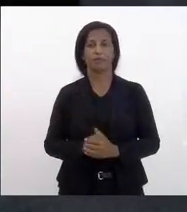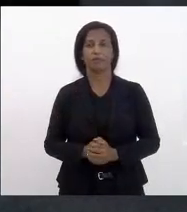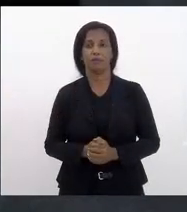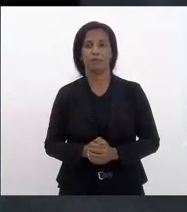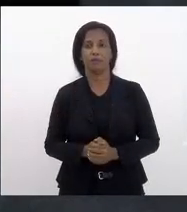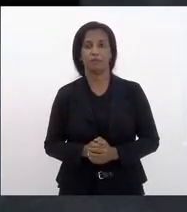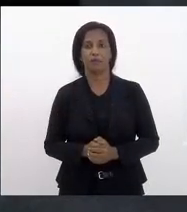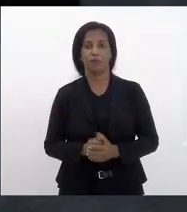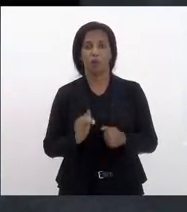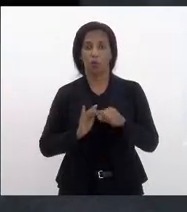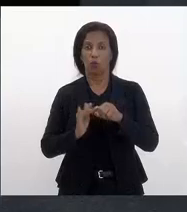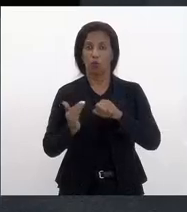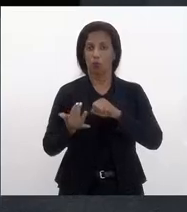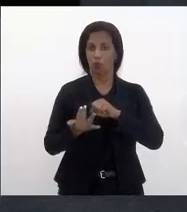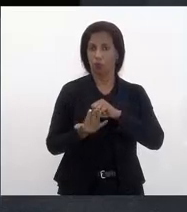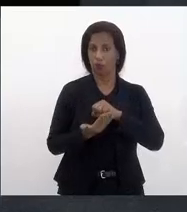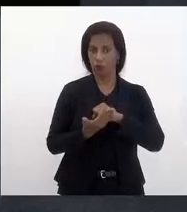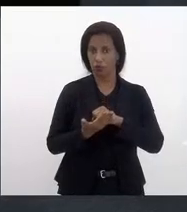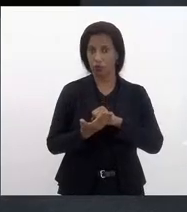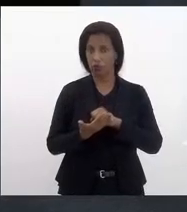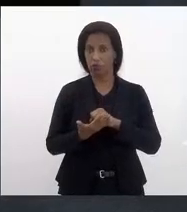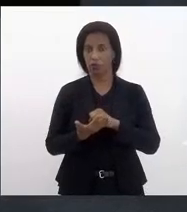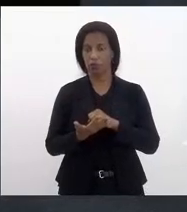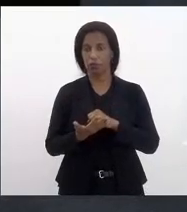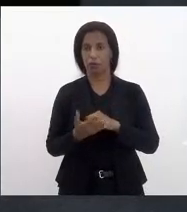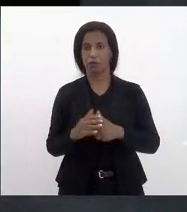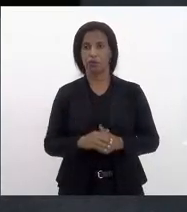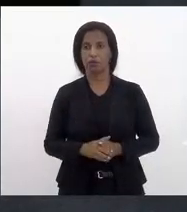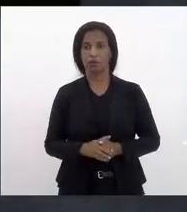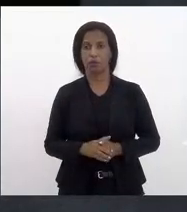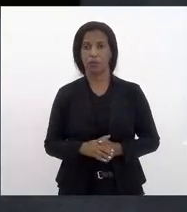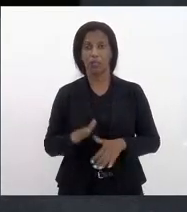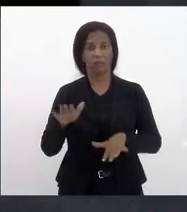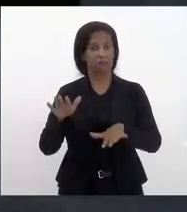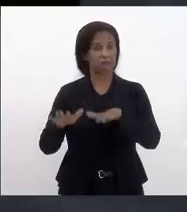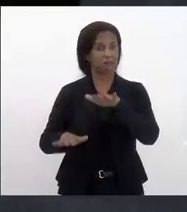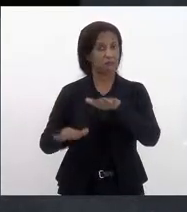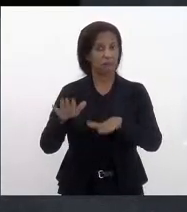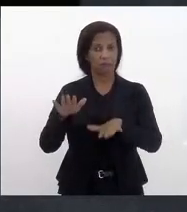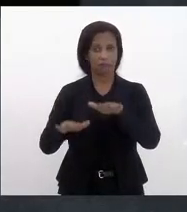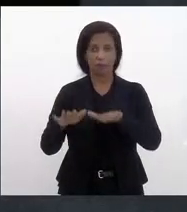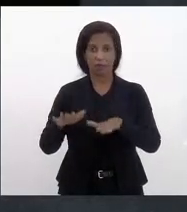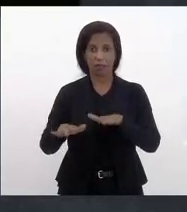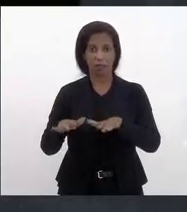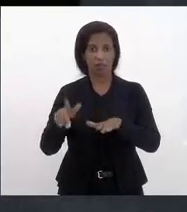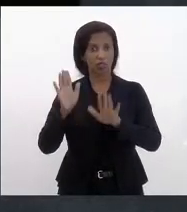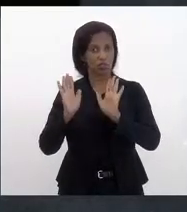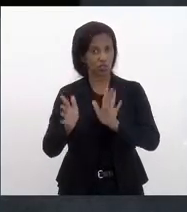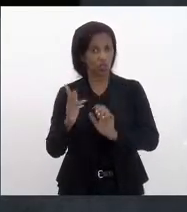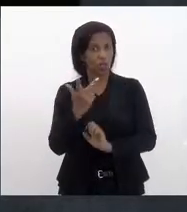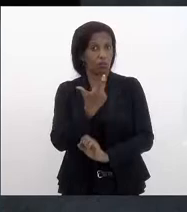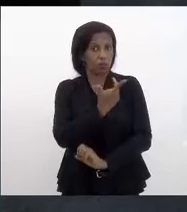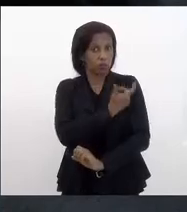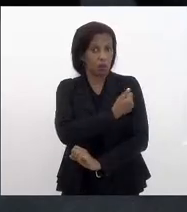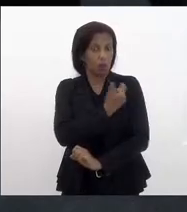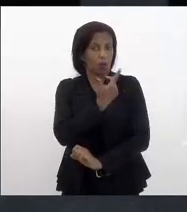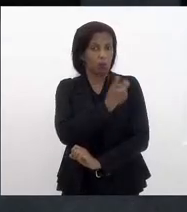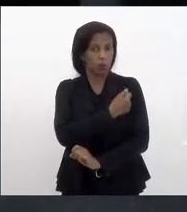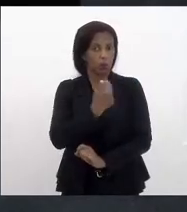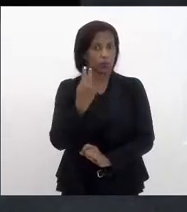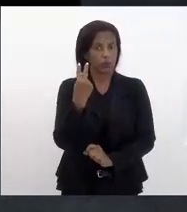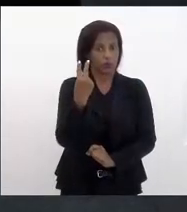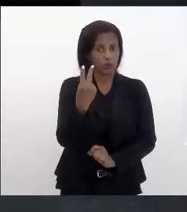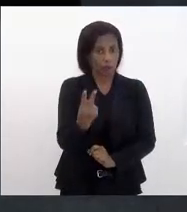a COVID, ela, independente de você estar vacinado com duas doses,